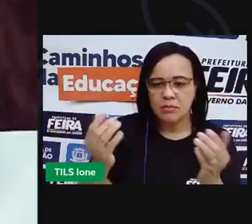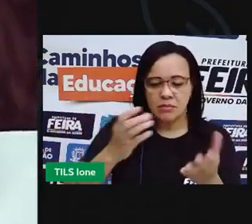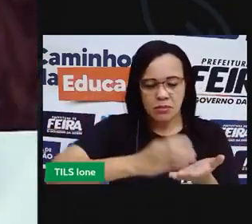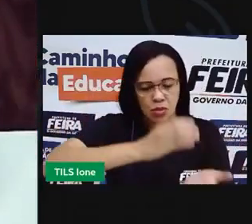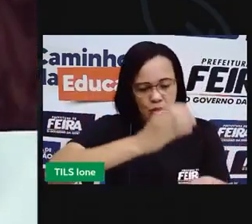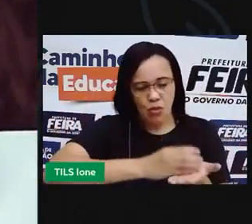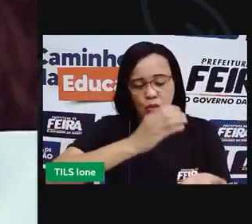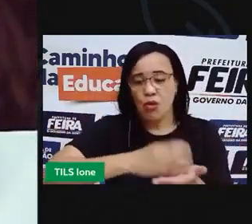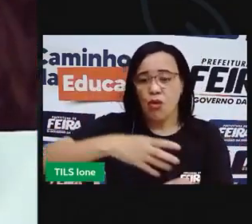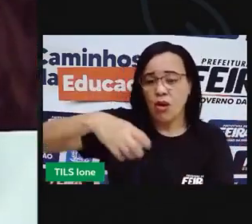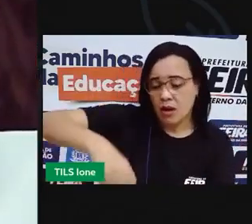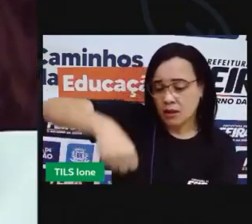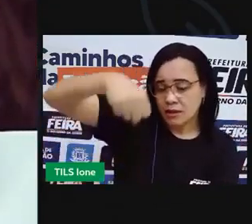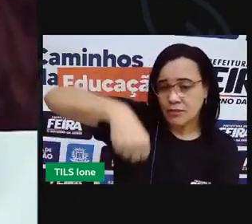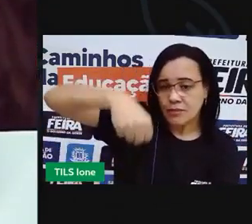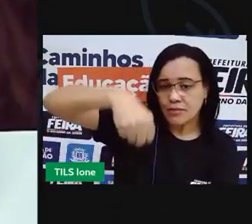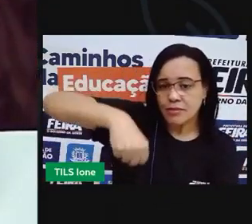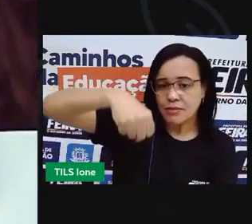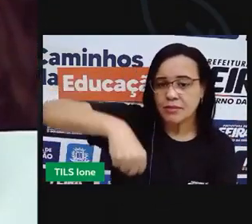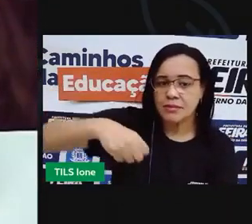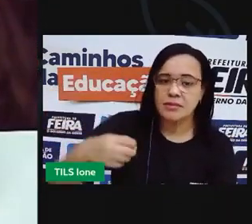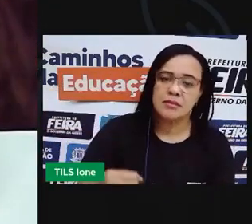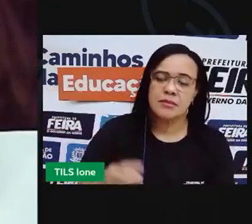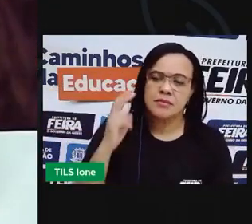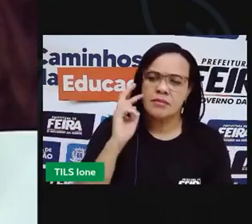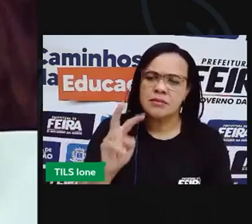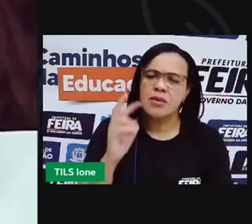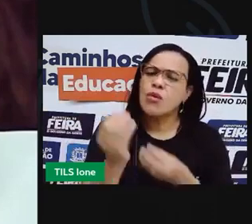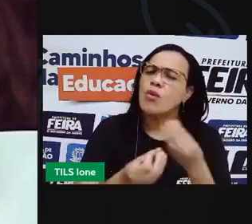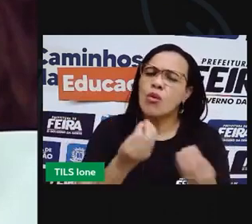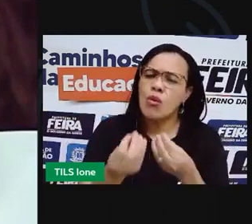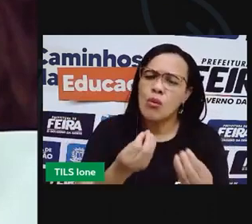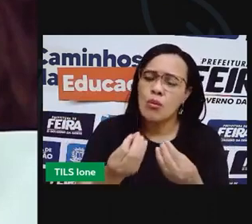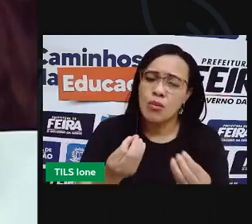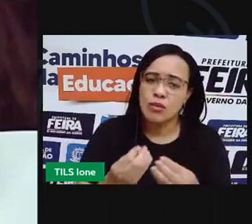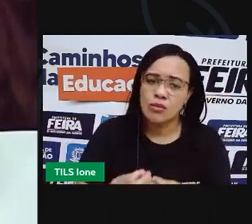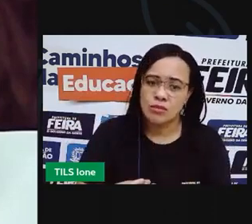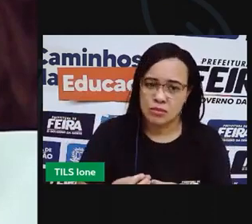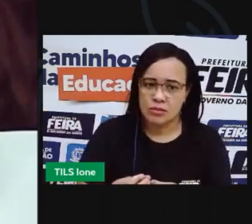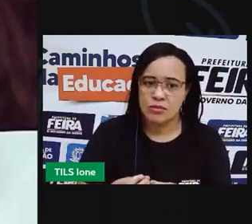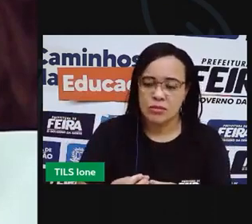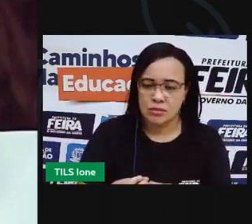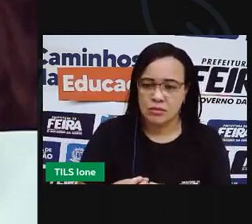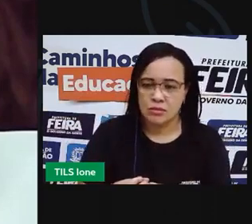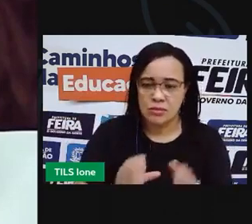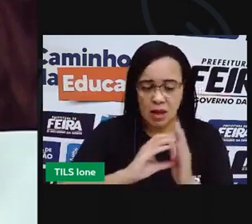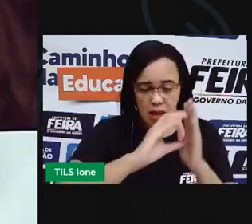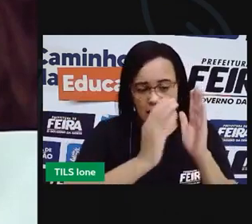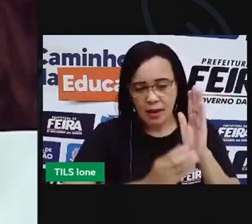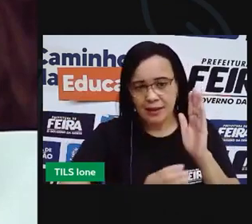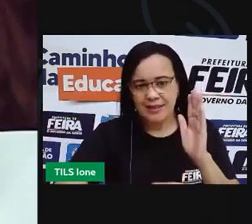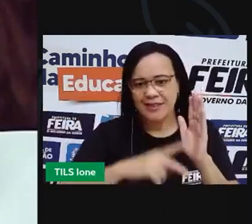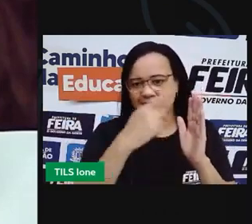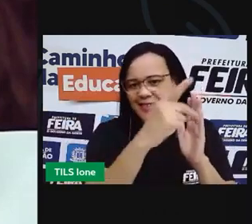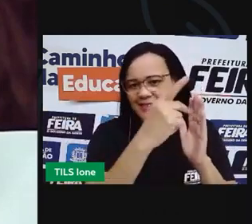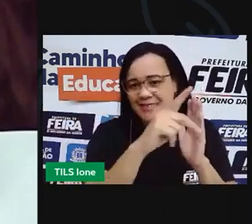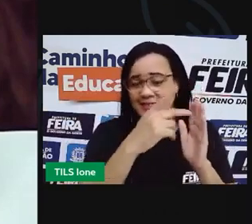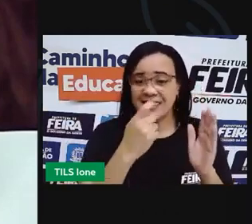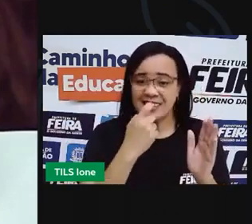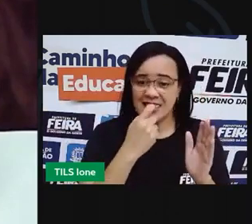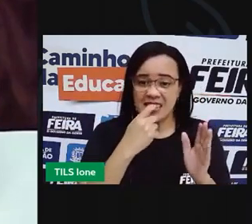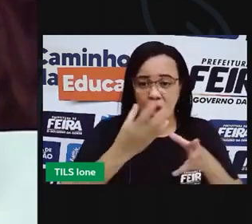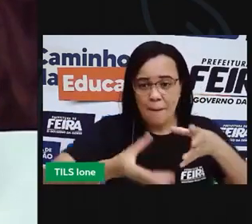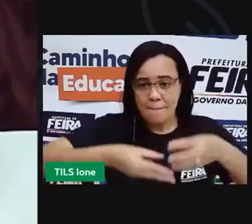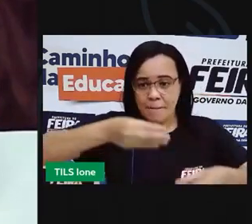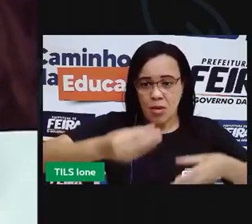e com esse saco eu vou ver que ele mantém essa característica do plástico de ser mareável